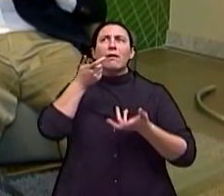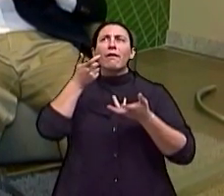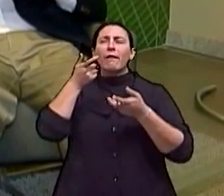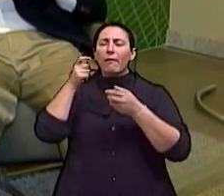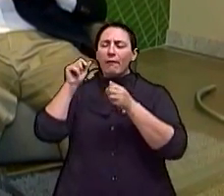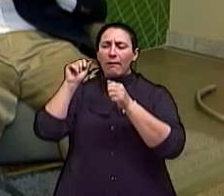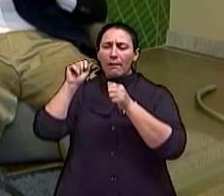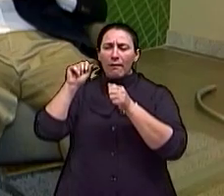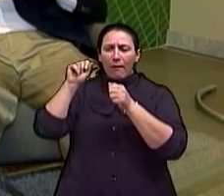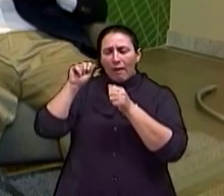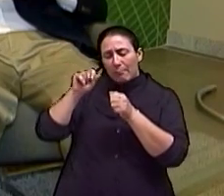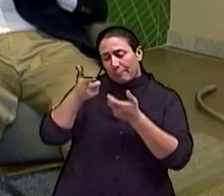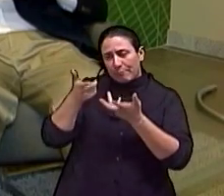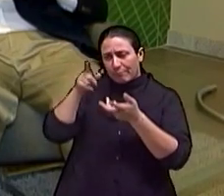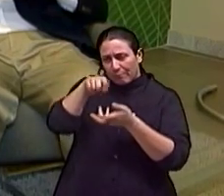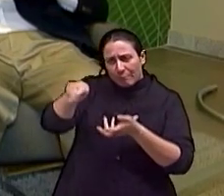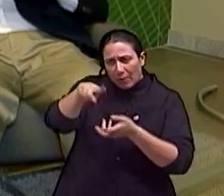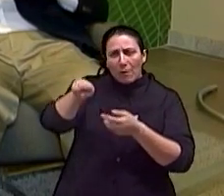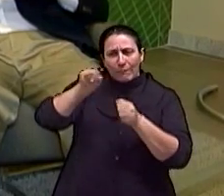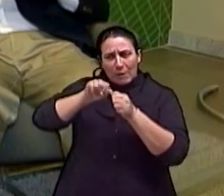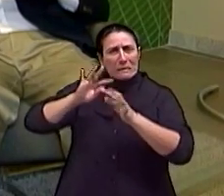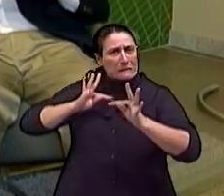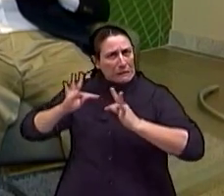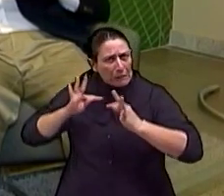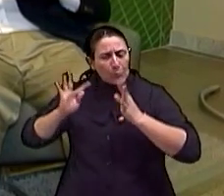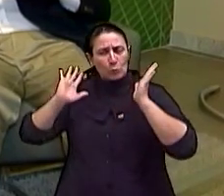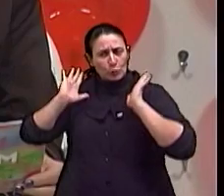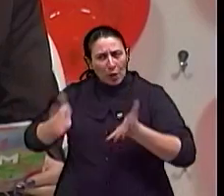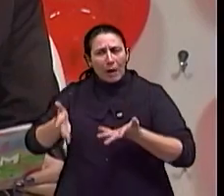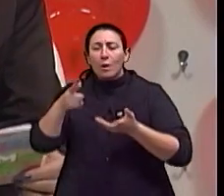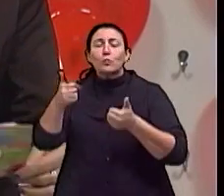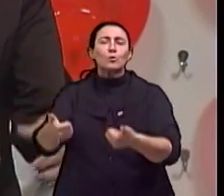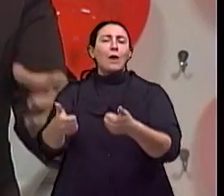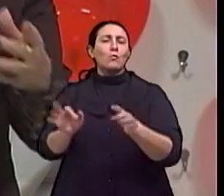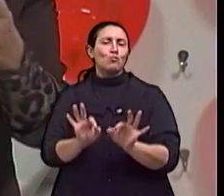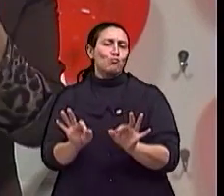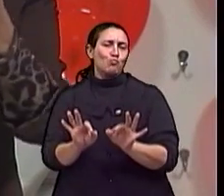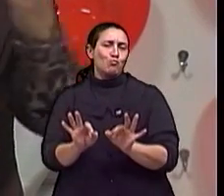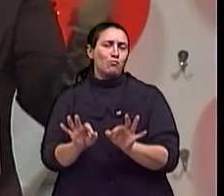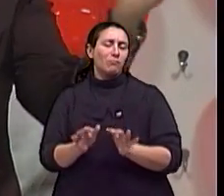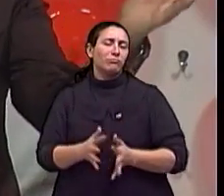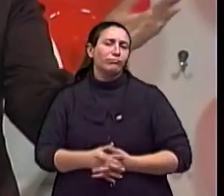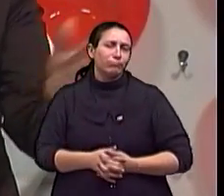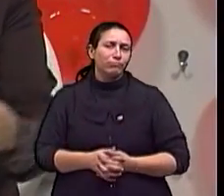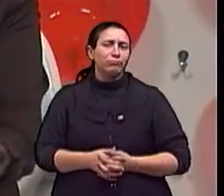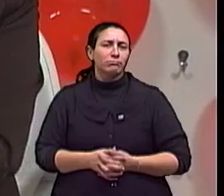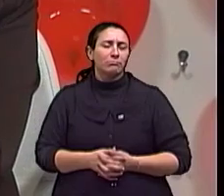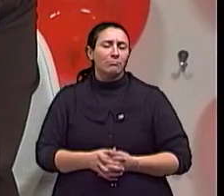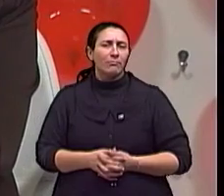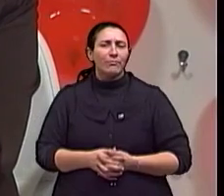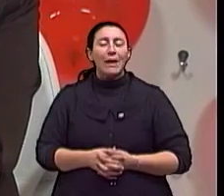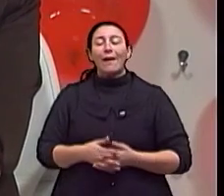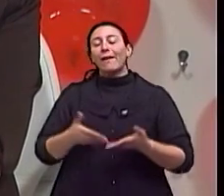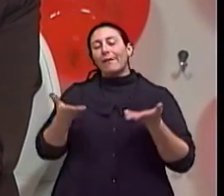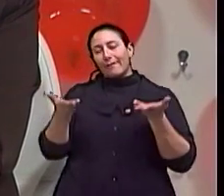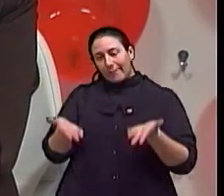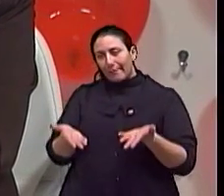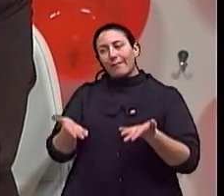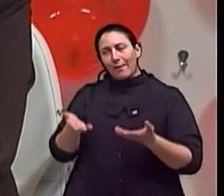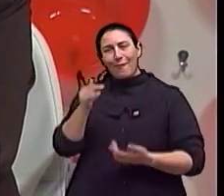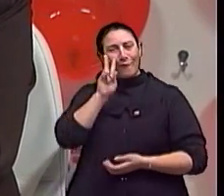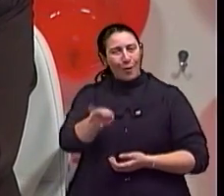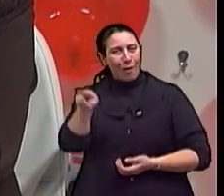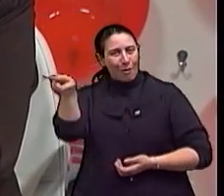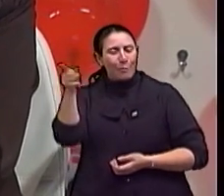exclusivamente os que o tratamento clínico não tem sucesso. Pois é, então depois da gente ver exatamente esta